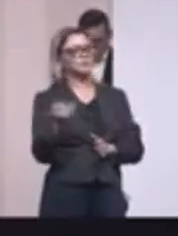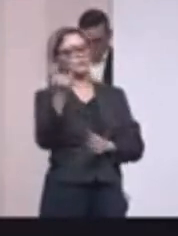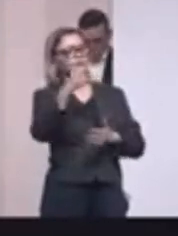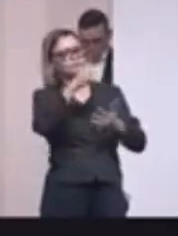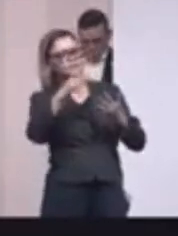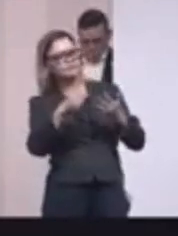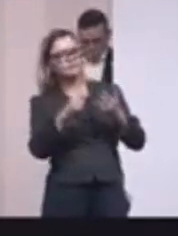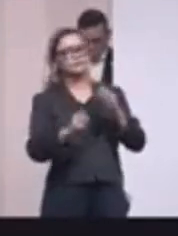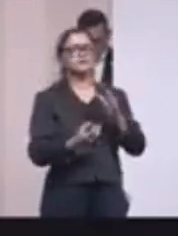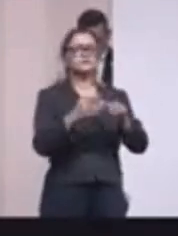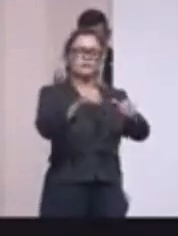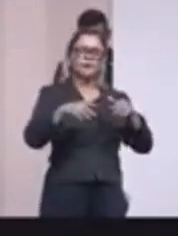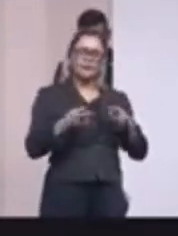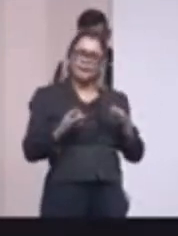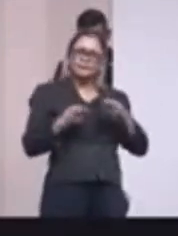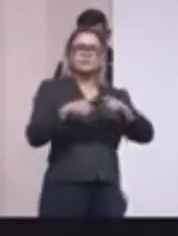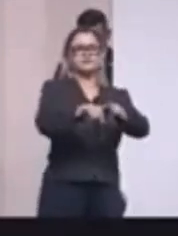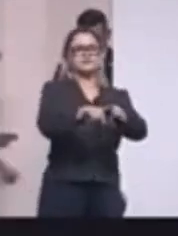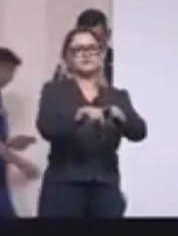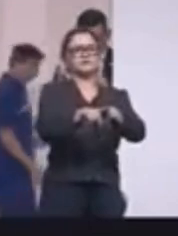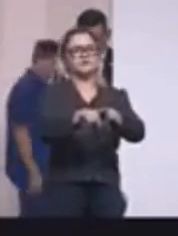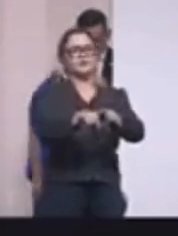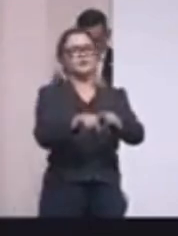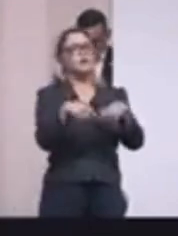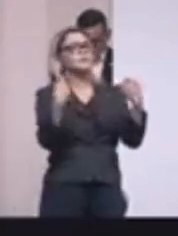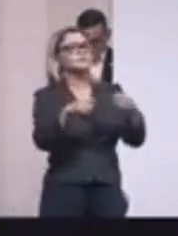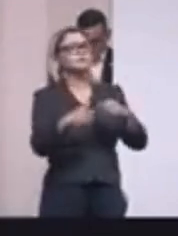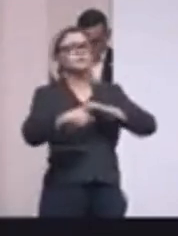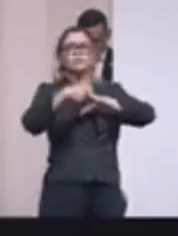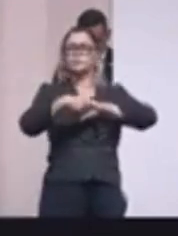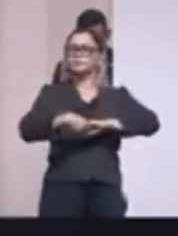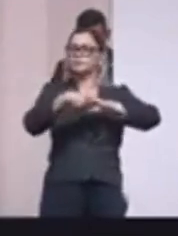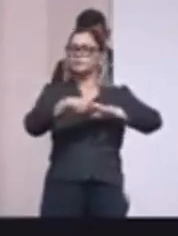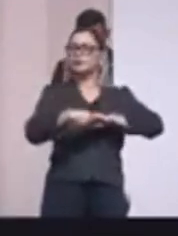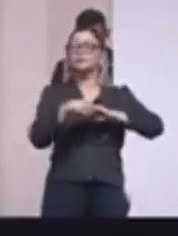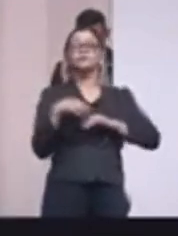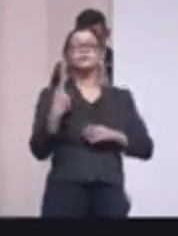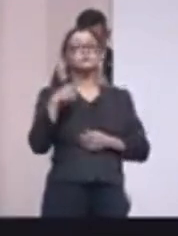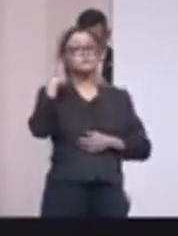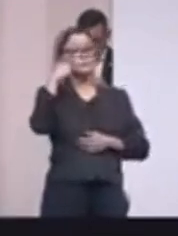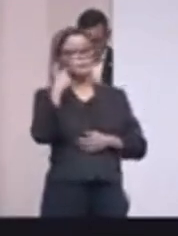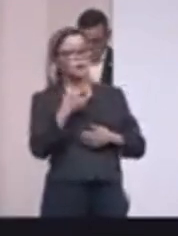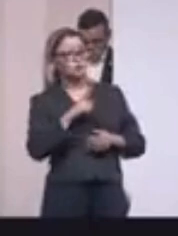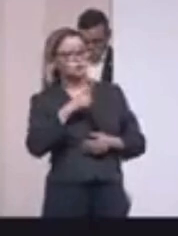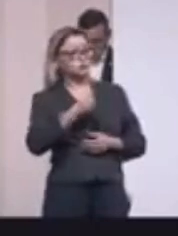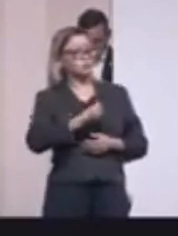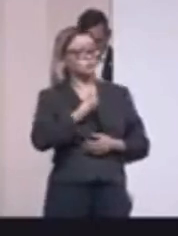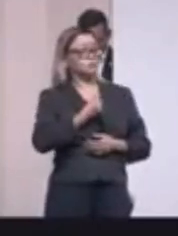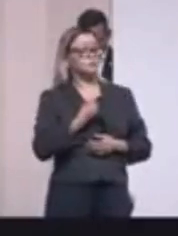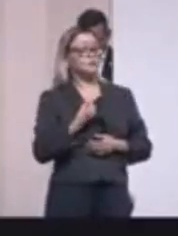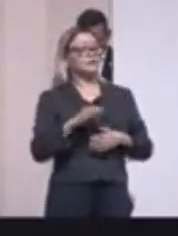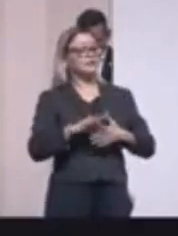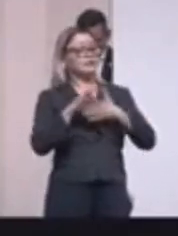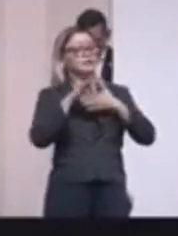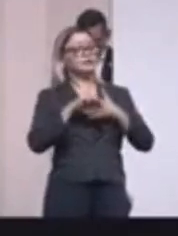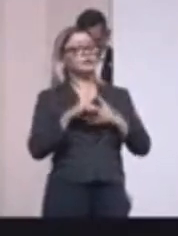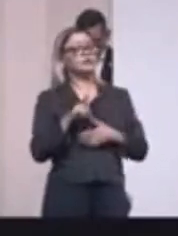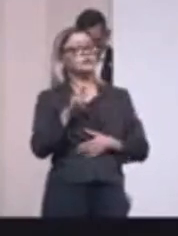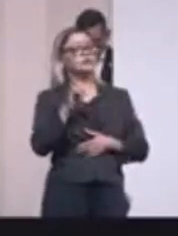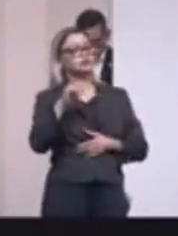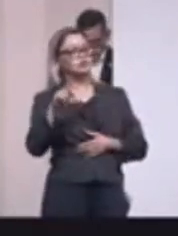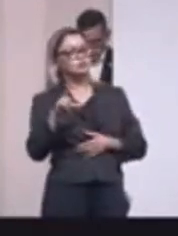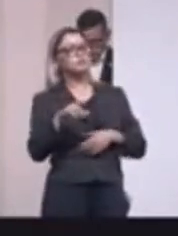A Assembleia que tem sido parceira. E aí eu preciso cumprimentar os nossos deputados aqui presentes, né? O nosso líder Gil Maci,